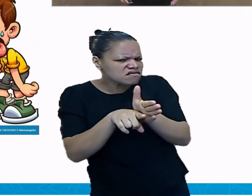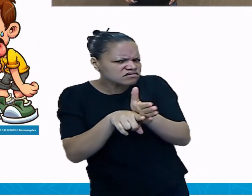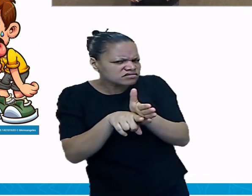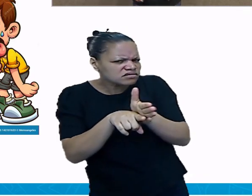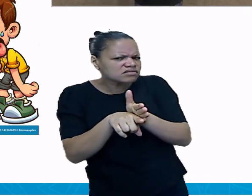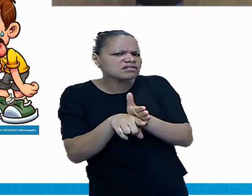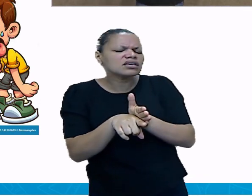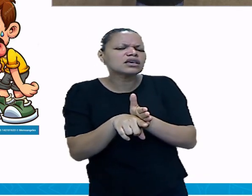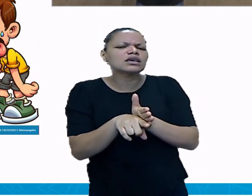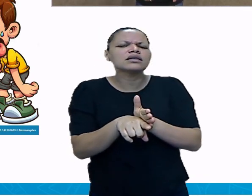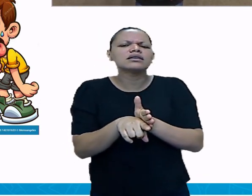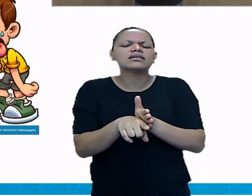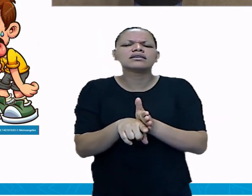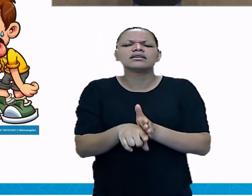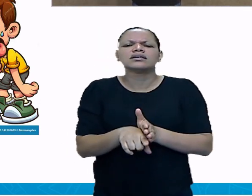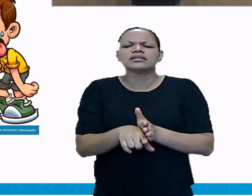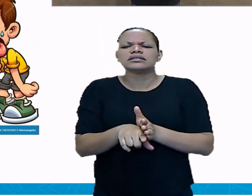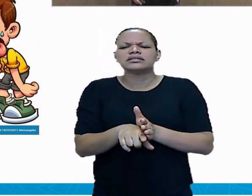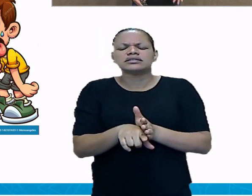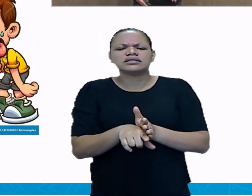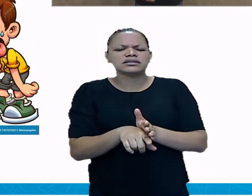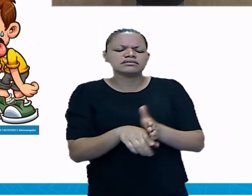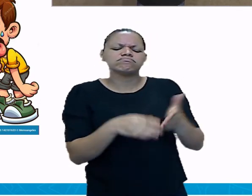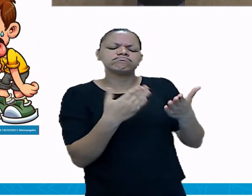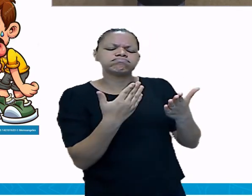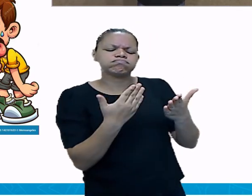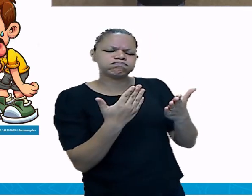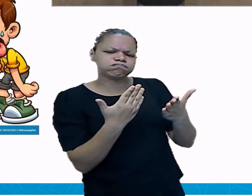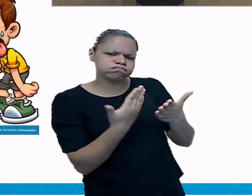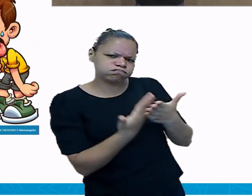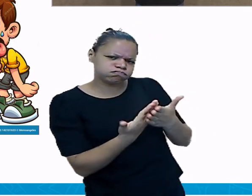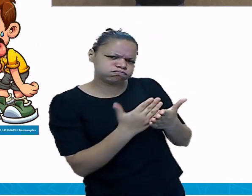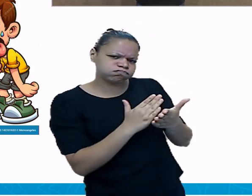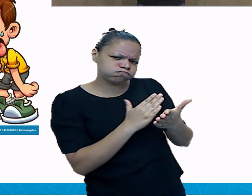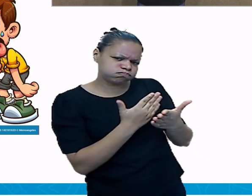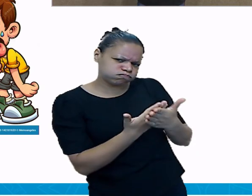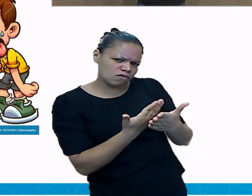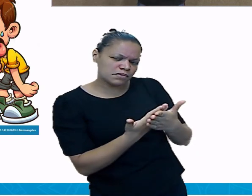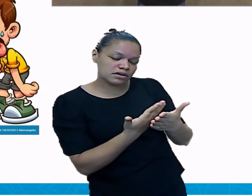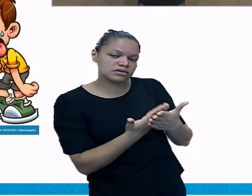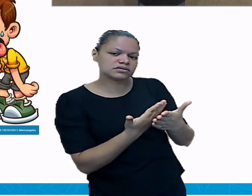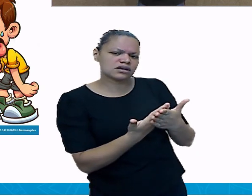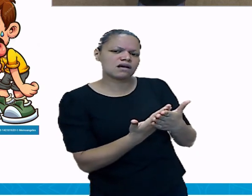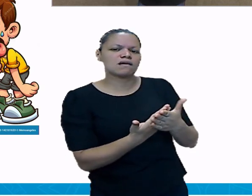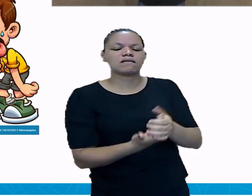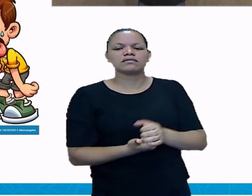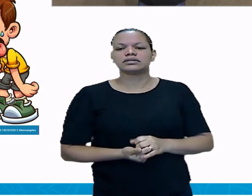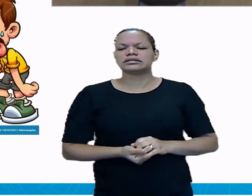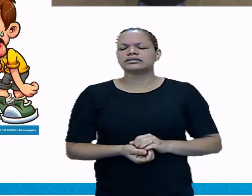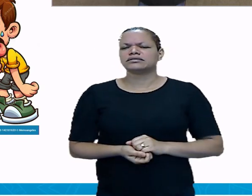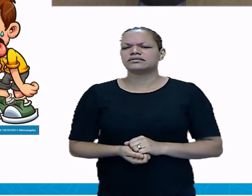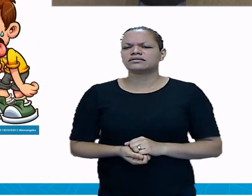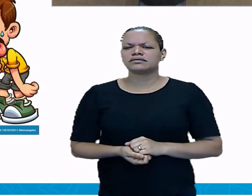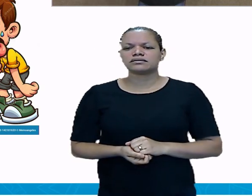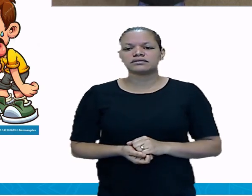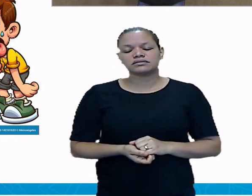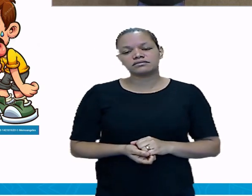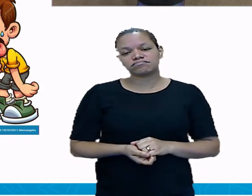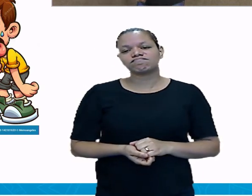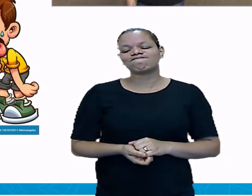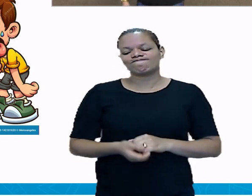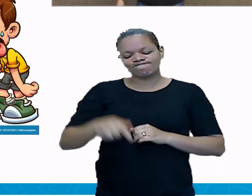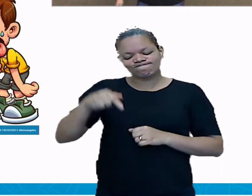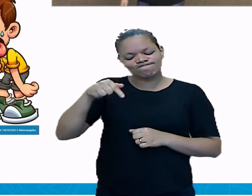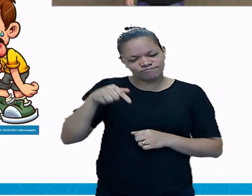estamos aí lado a lado, né? Nas aulas presenciais para estarmos orientando vocês. Mas estamos de cá para